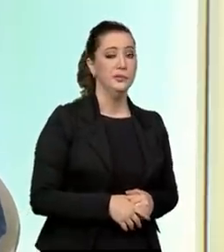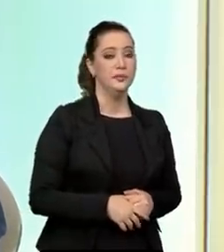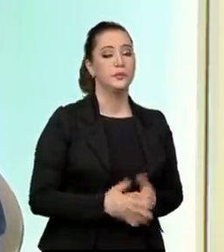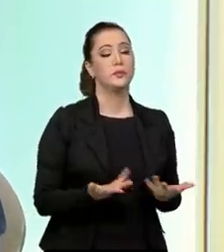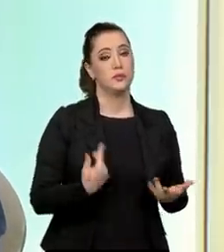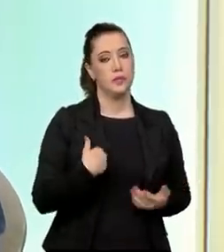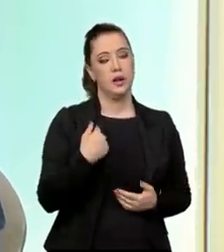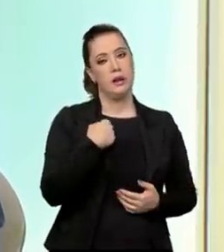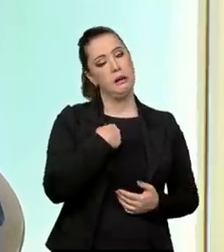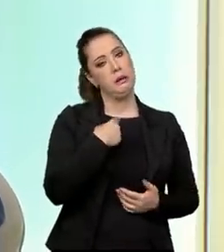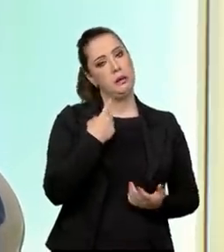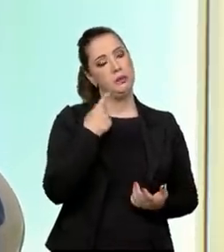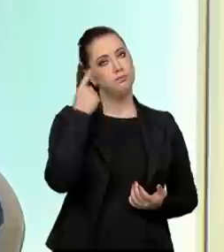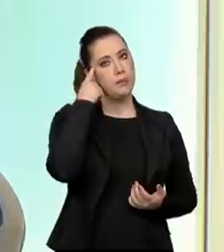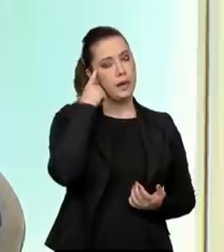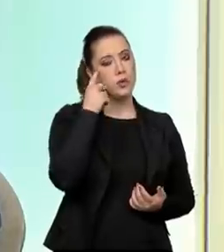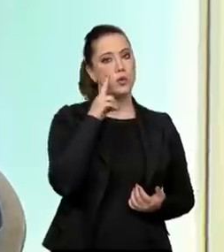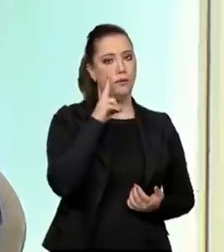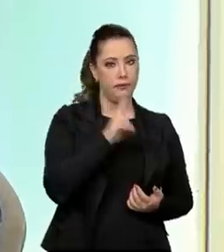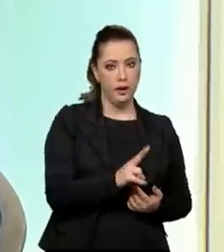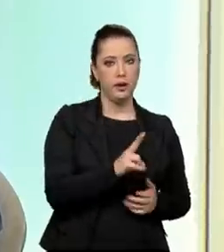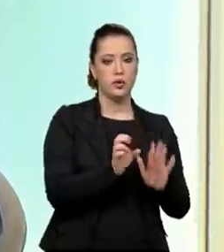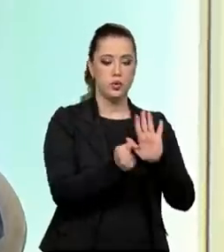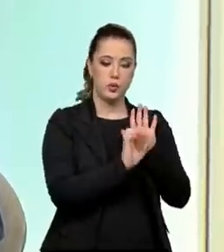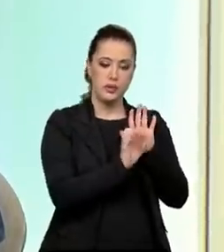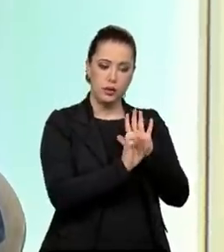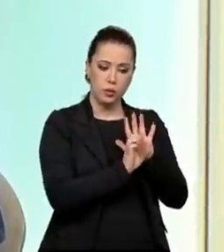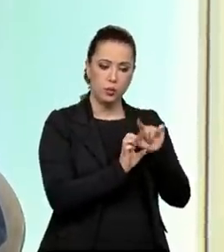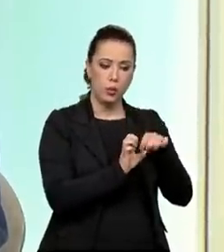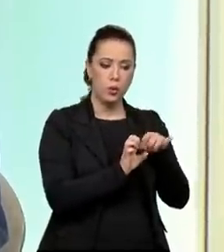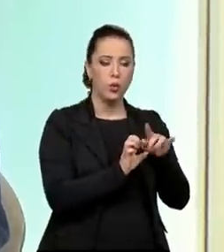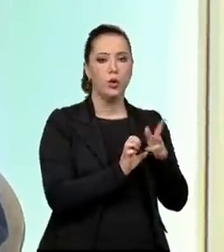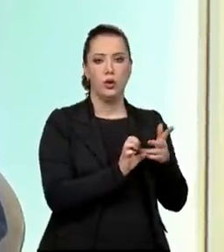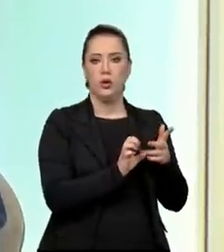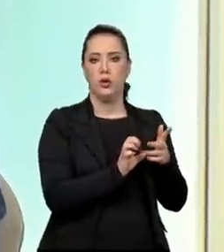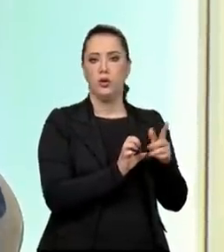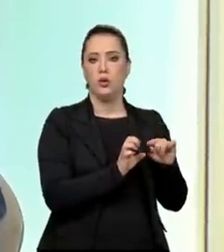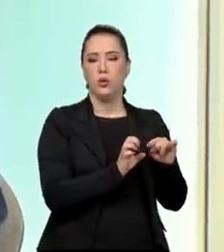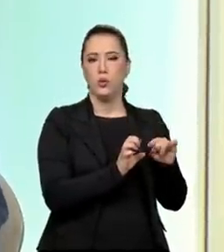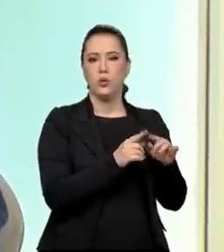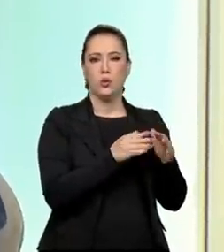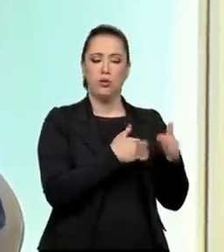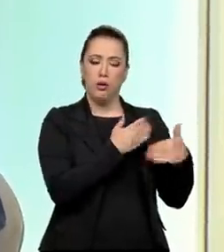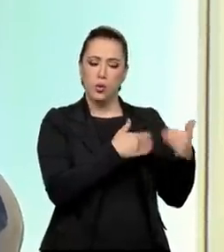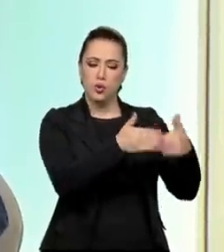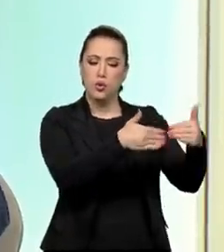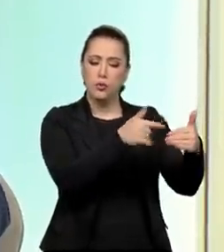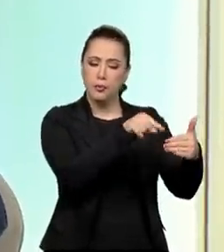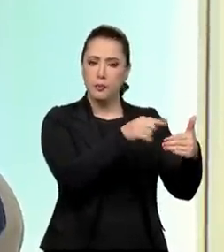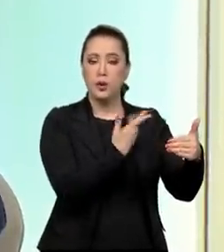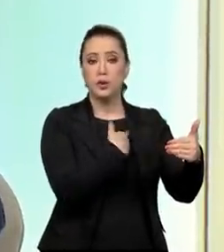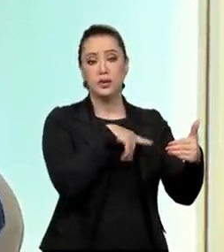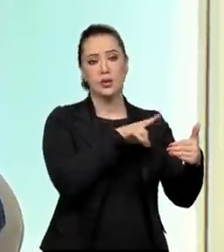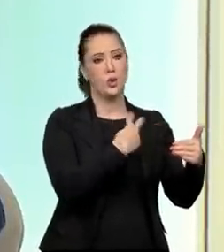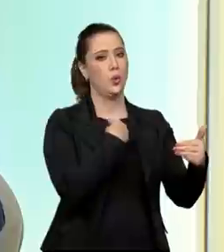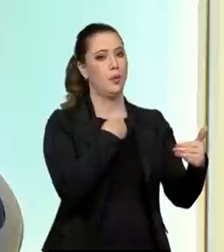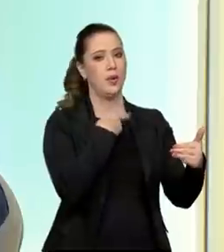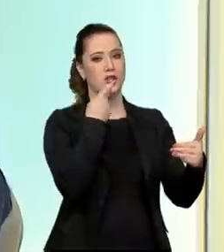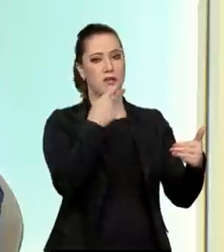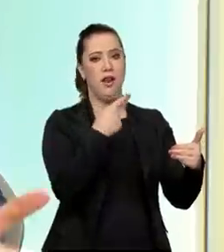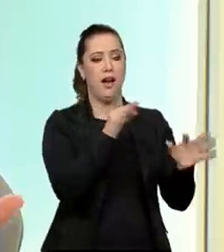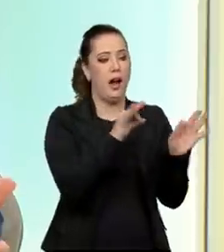um continuum, né? Você não pode dizer, ah, isso aqui está totalmente resolvido, isso aqui está